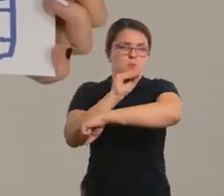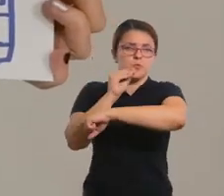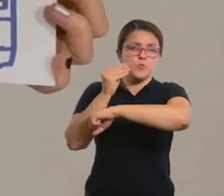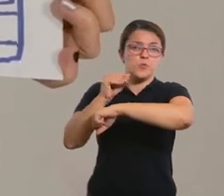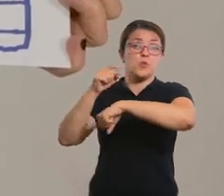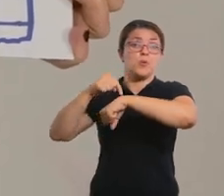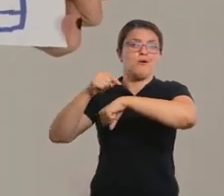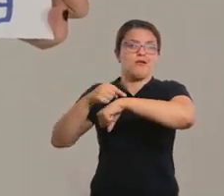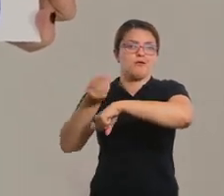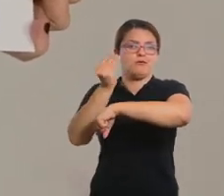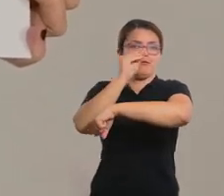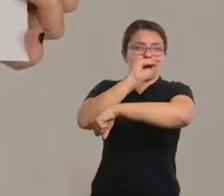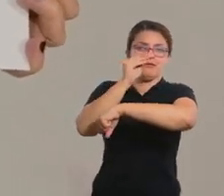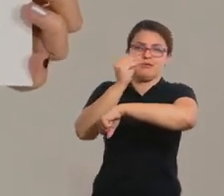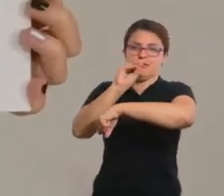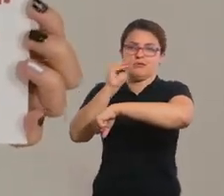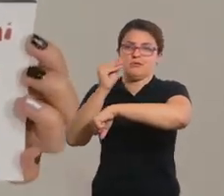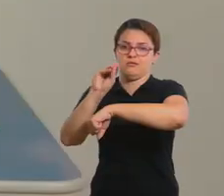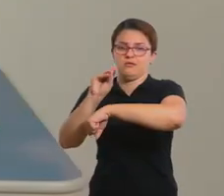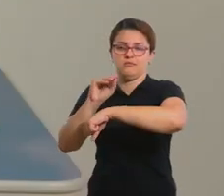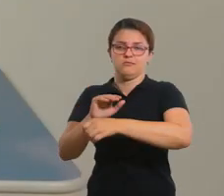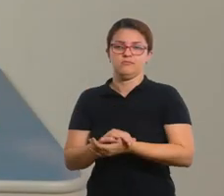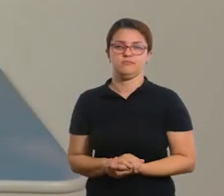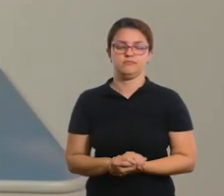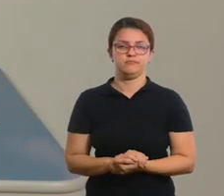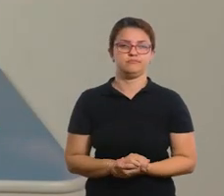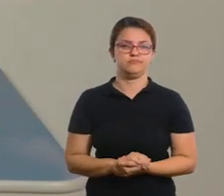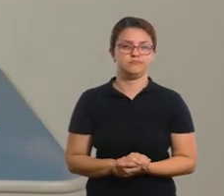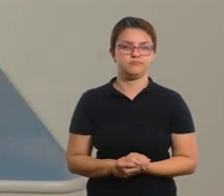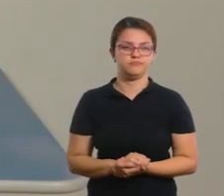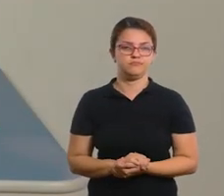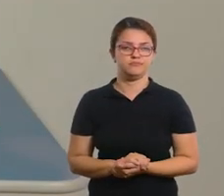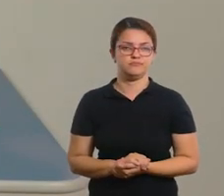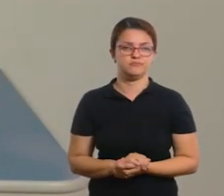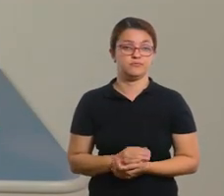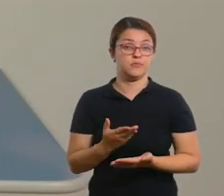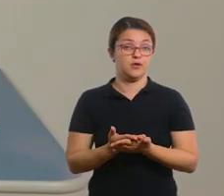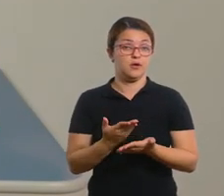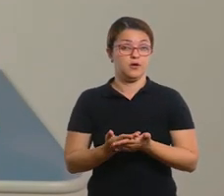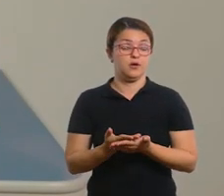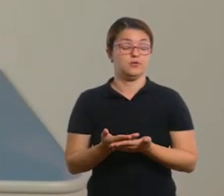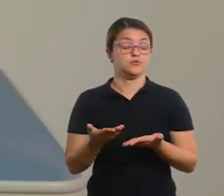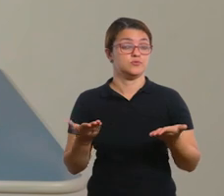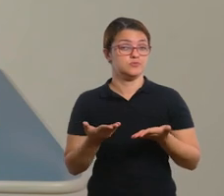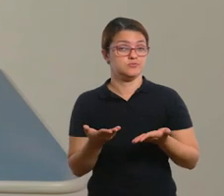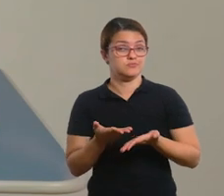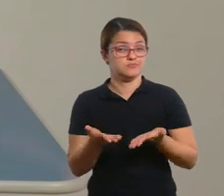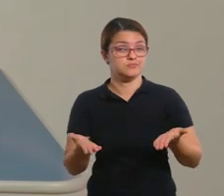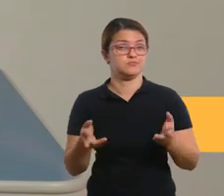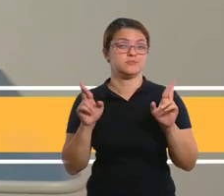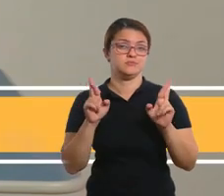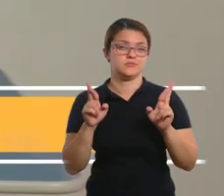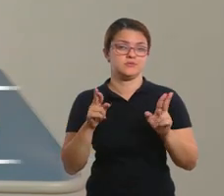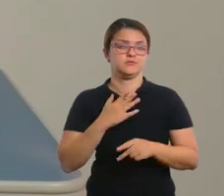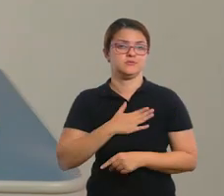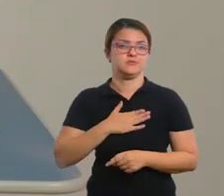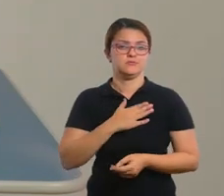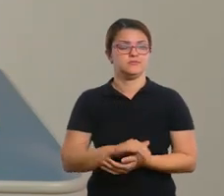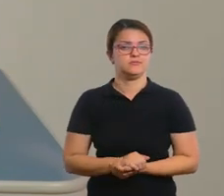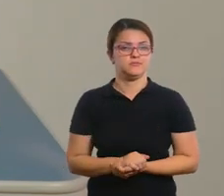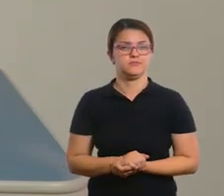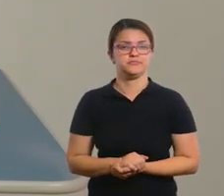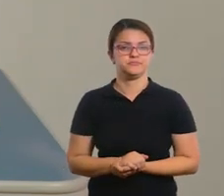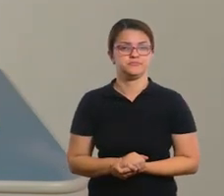os horários nessa linha do tempo. Bom, a aula de hoje foi esta. Espero que vocês tenham gostado.